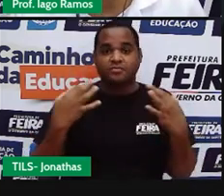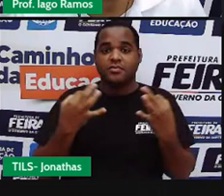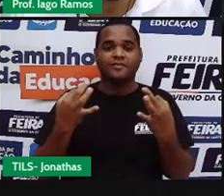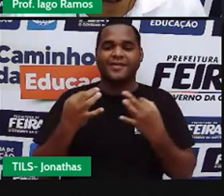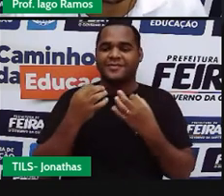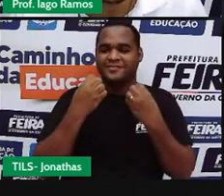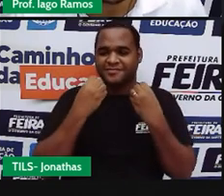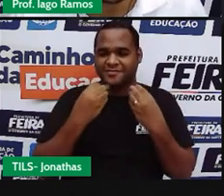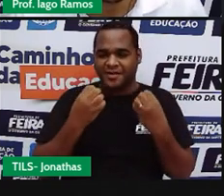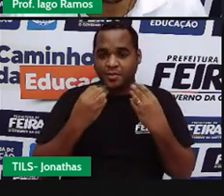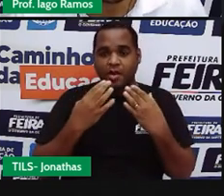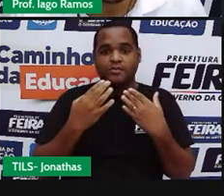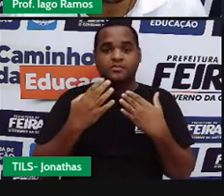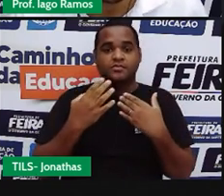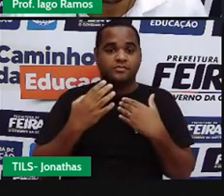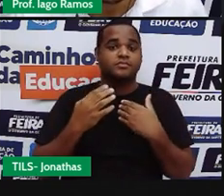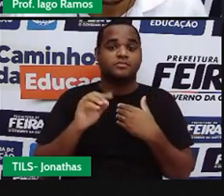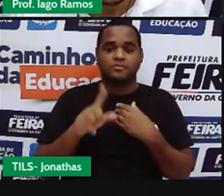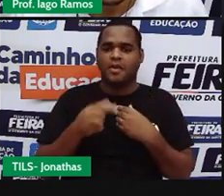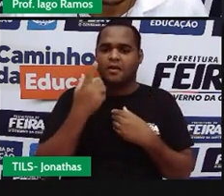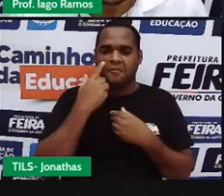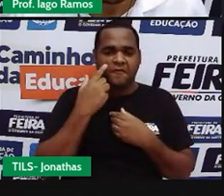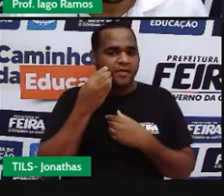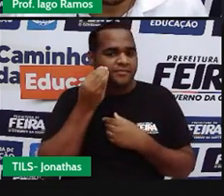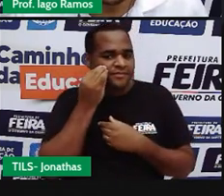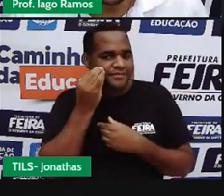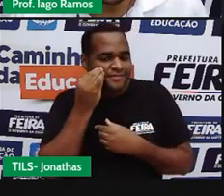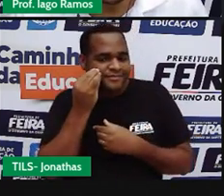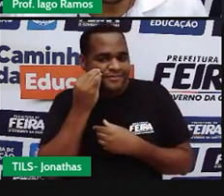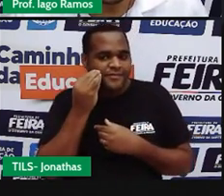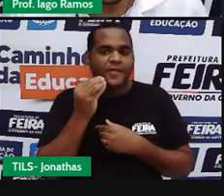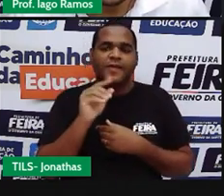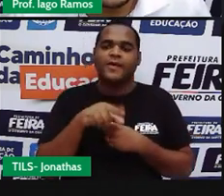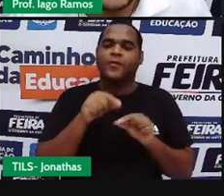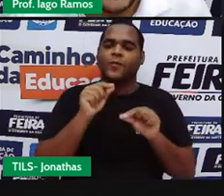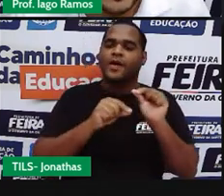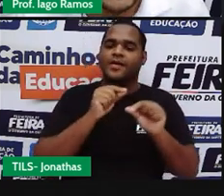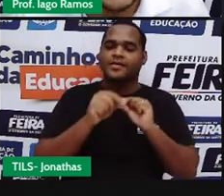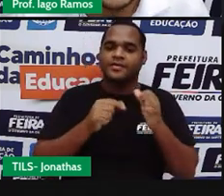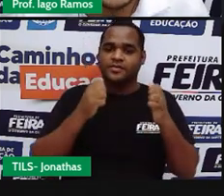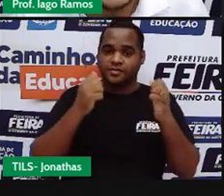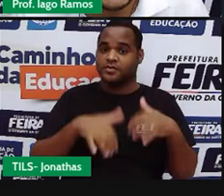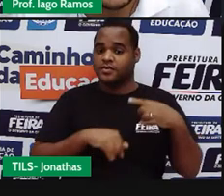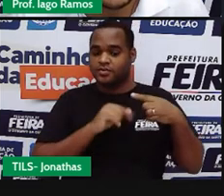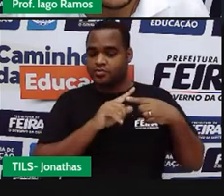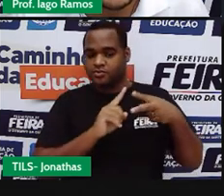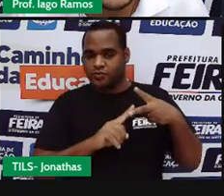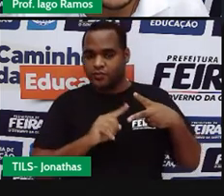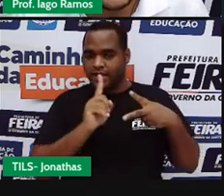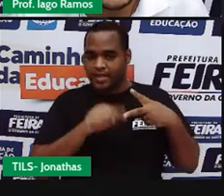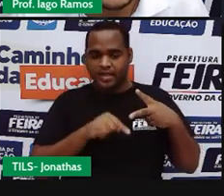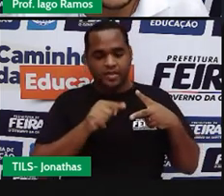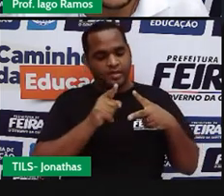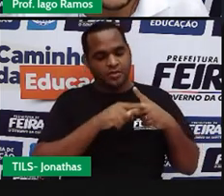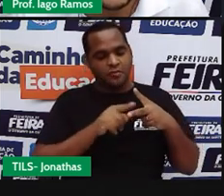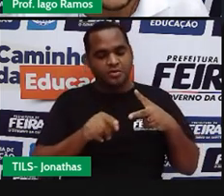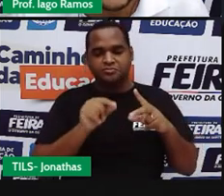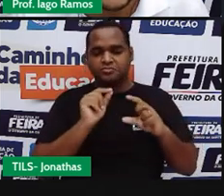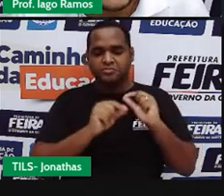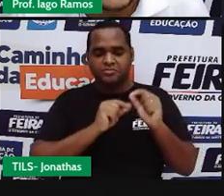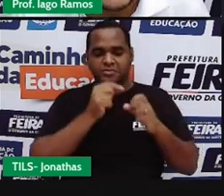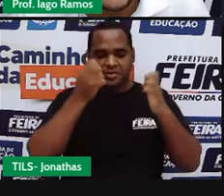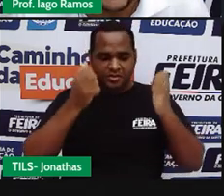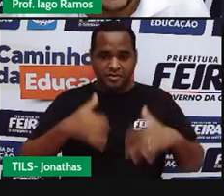perfeito. Olha só. Veja o seguinte. Essas duas fatias de ângulo, esses dois ângulos.